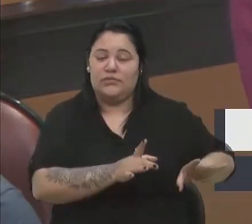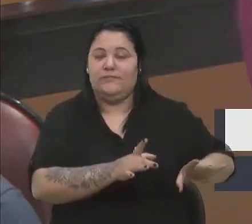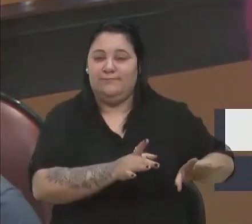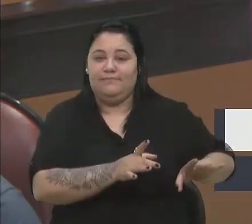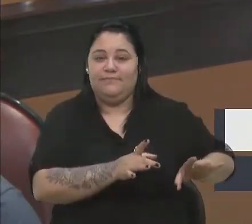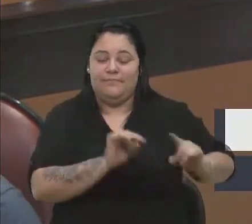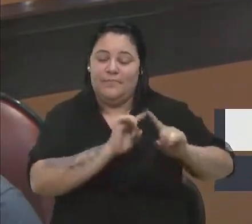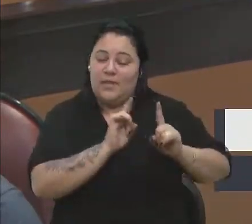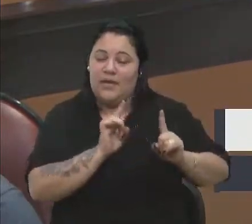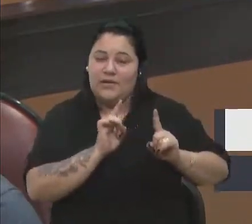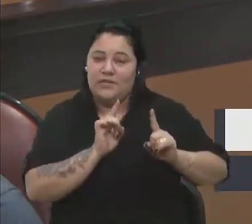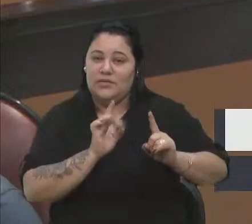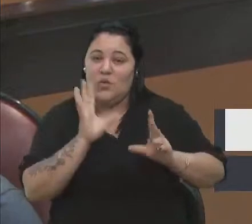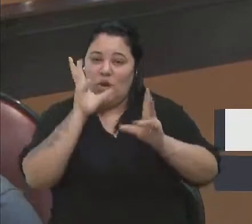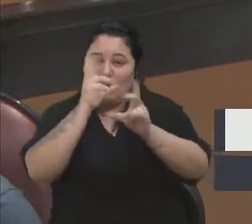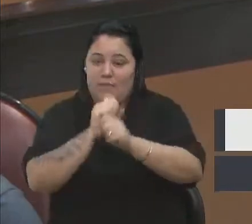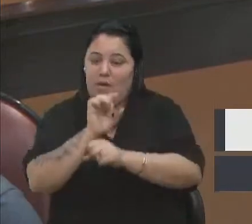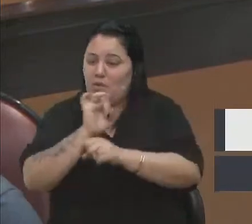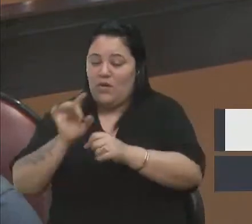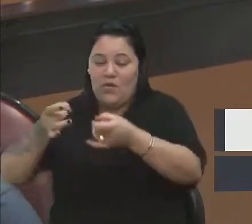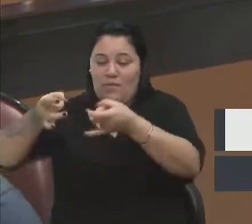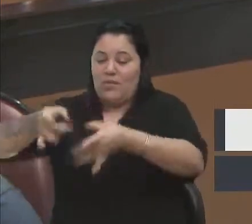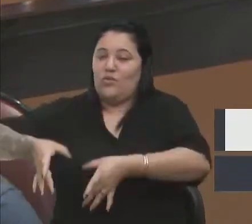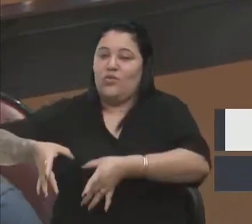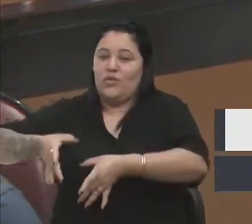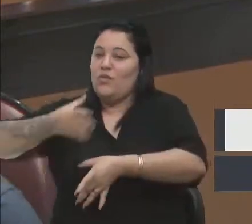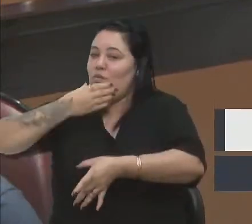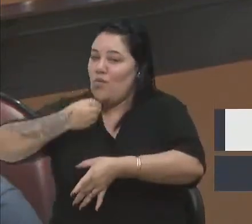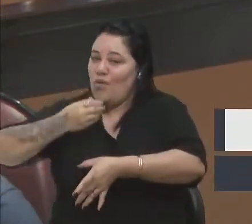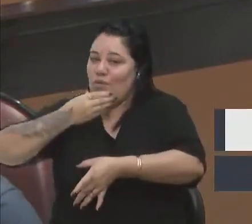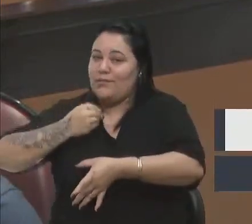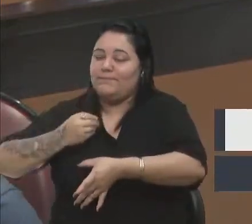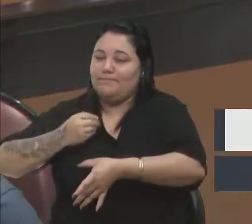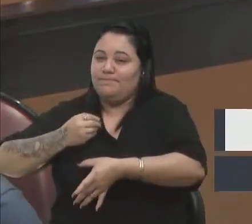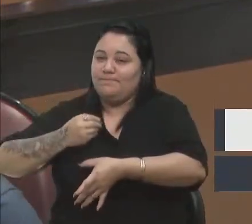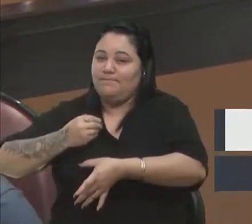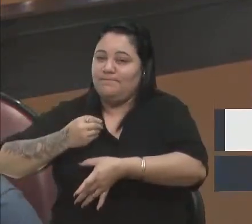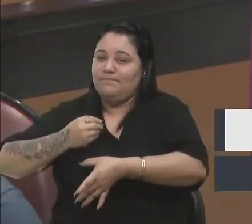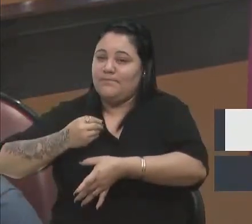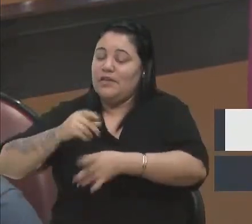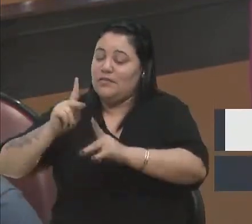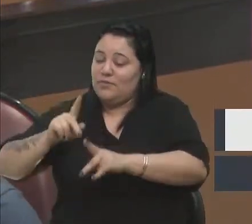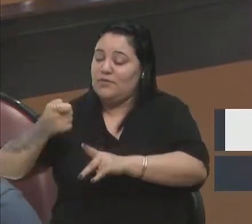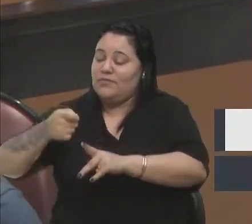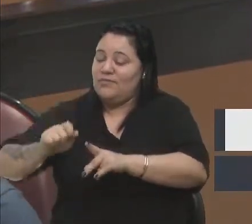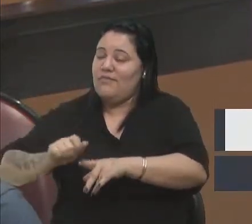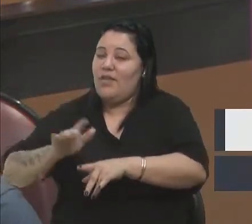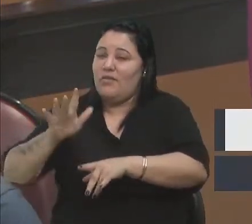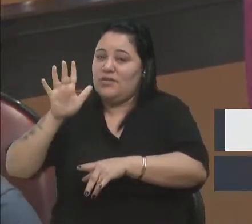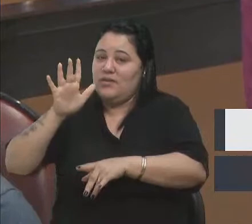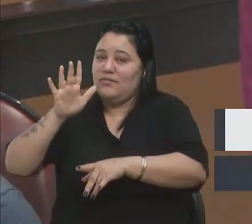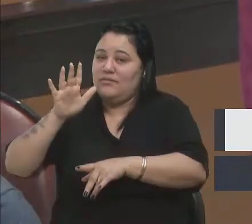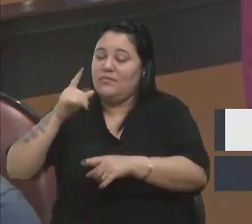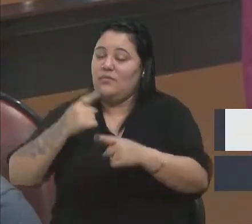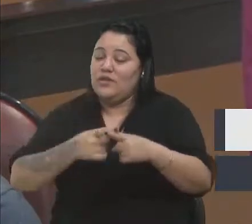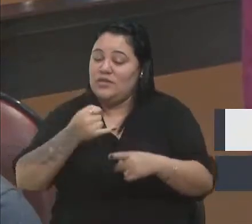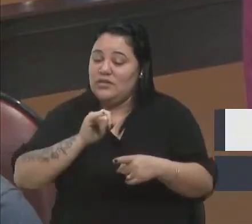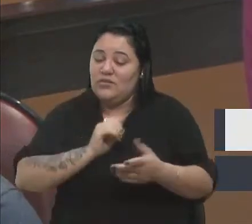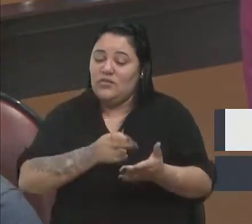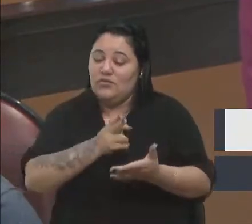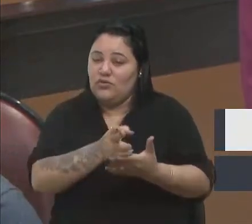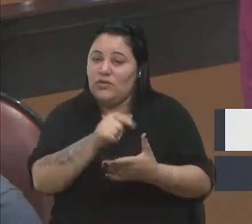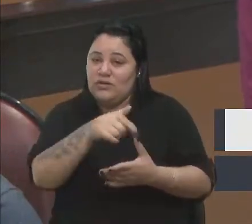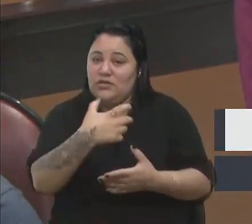mas o animal não abandona o homem. Então isso não é levado em conta. Enquanto continuar isso, poder